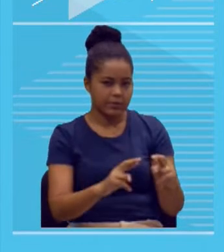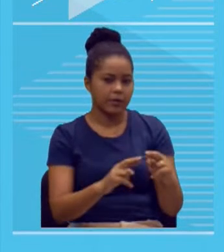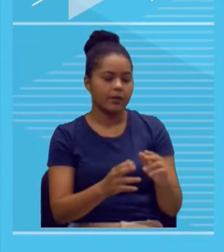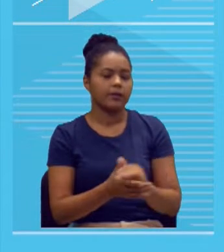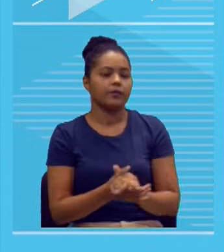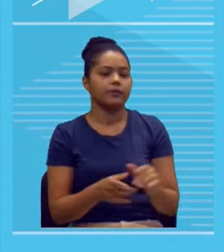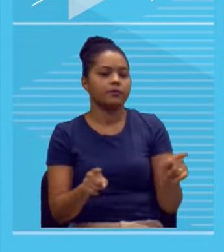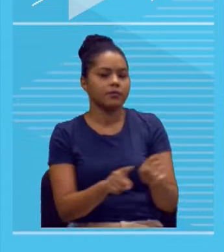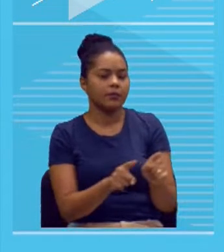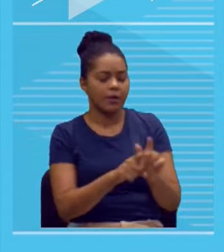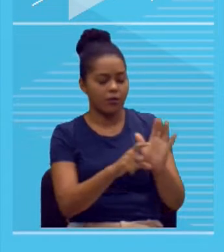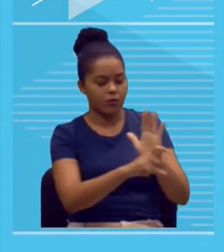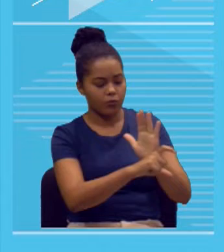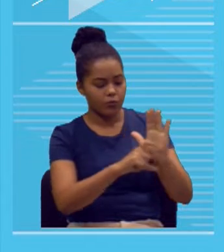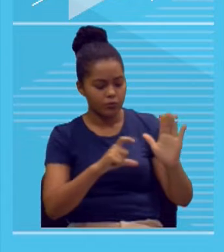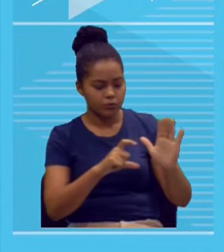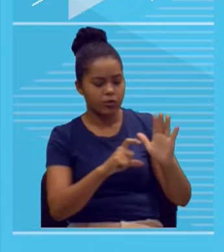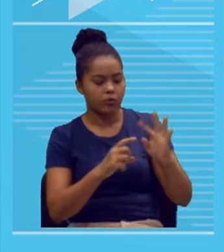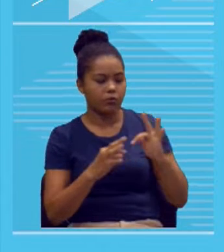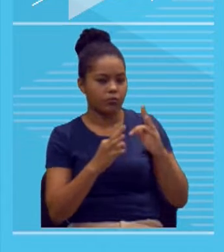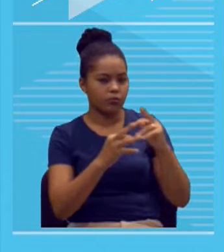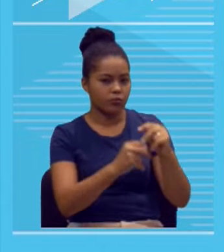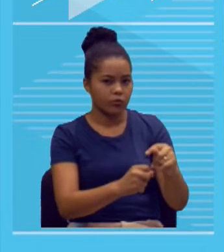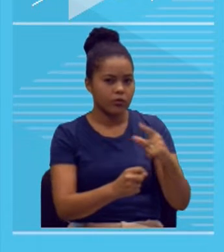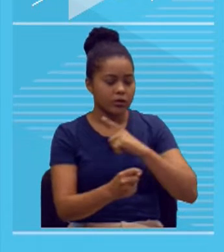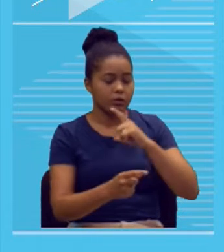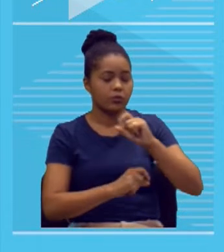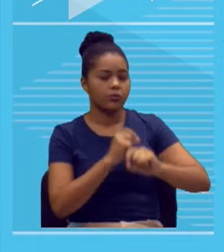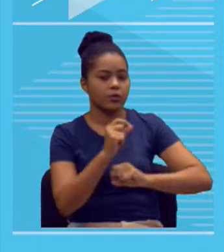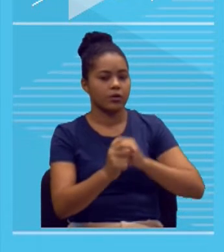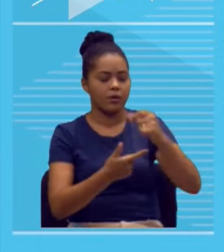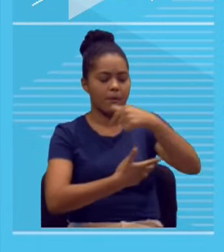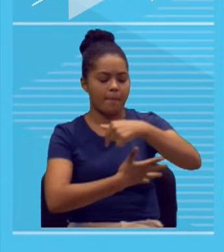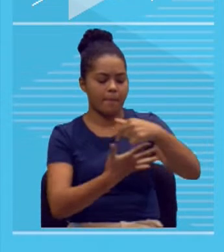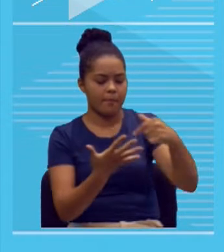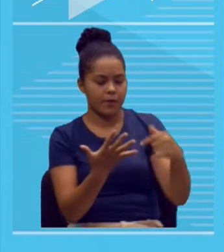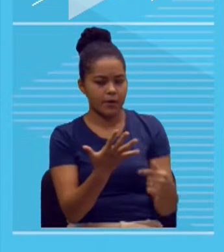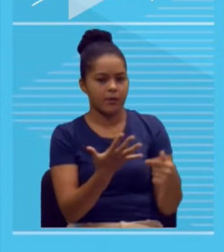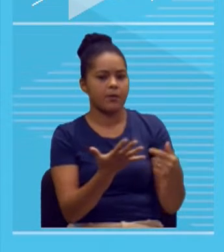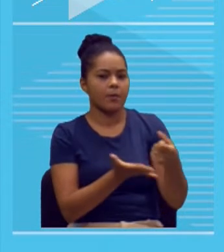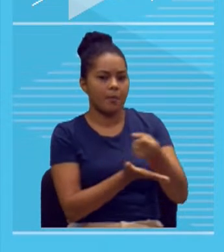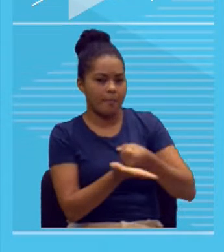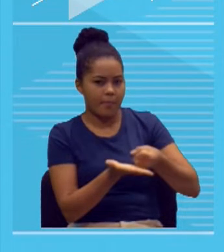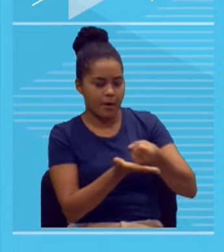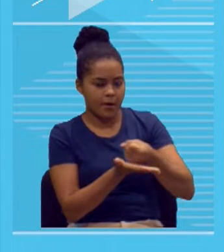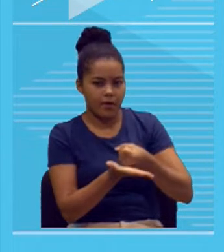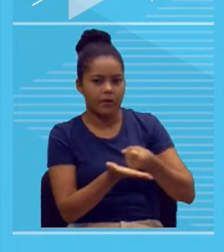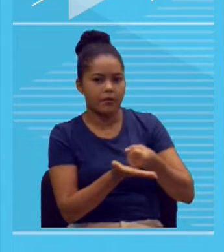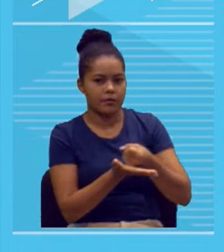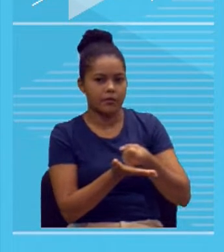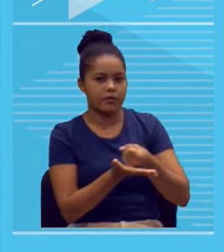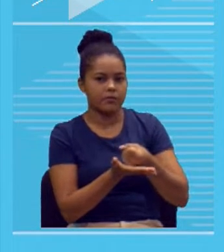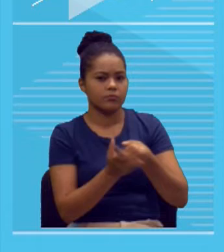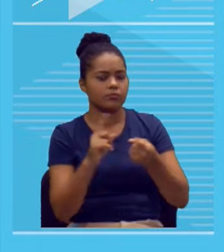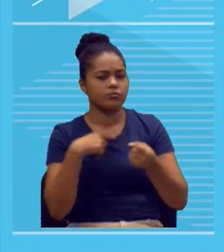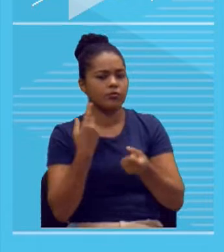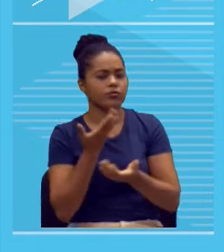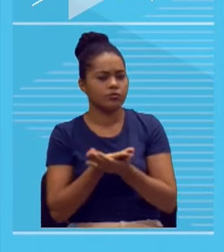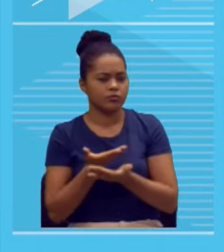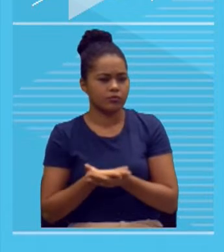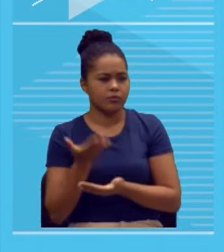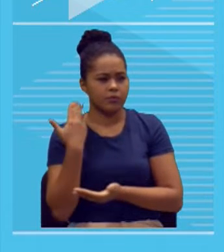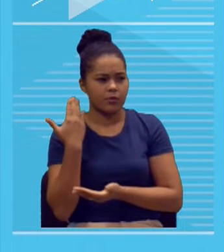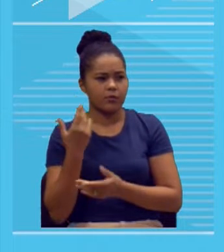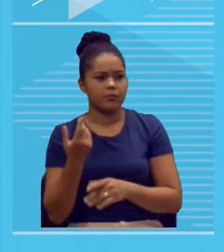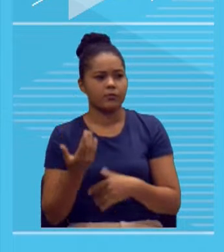a conclusão considerada completa, aquela que tem aqueles cinco elementos básicos que a gente citou na nossa última aula, que são o